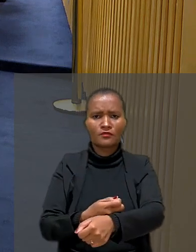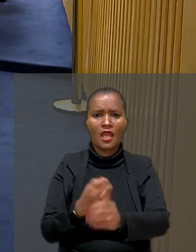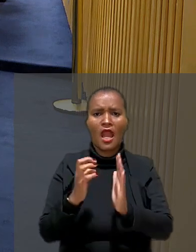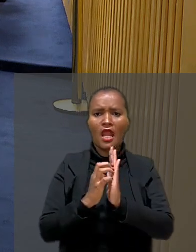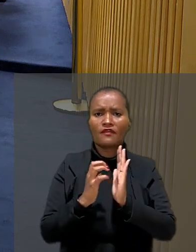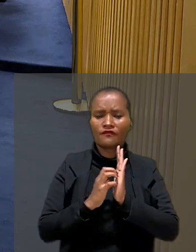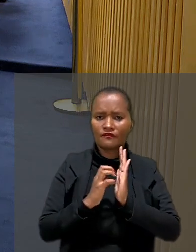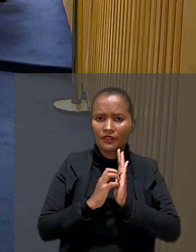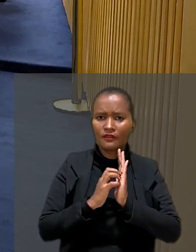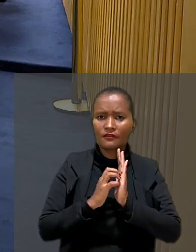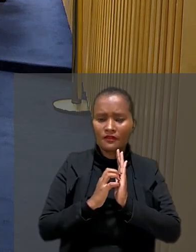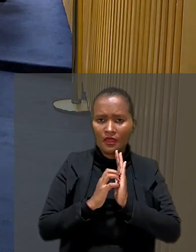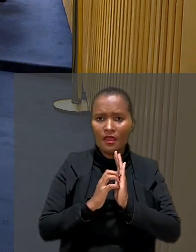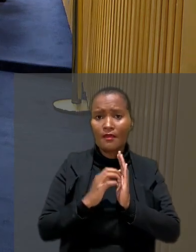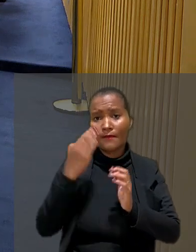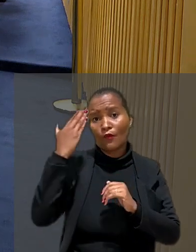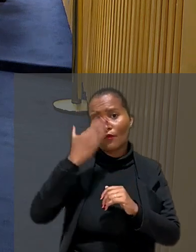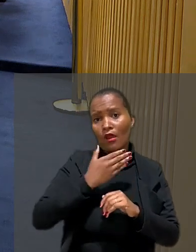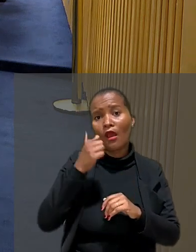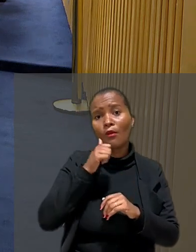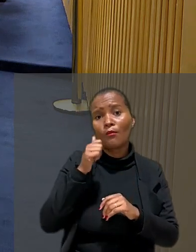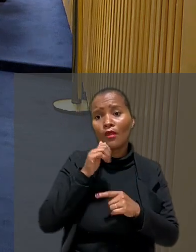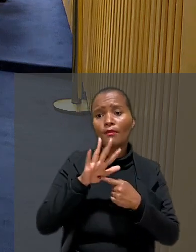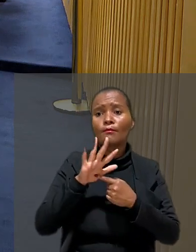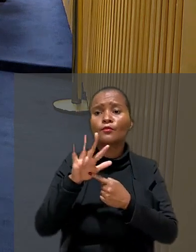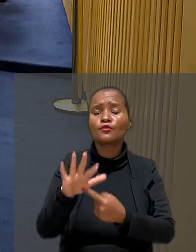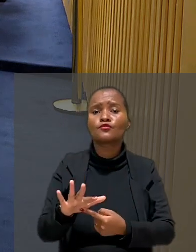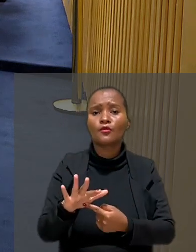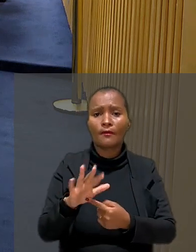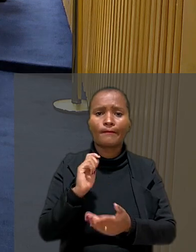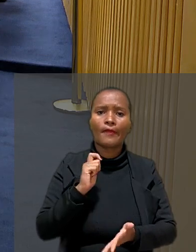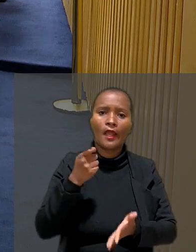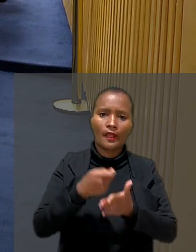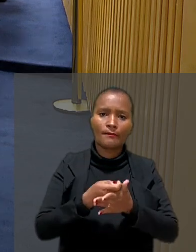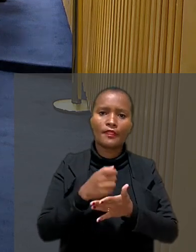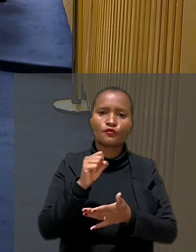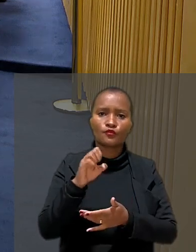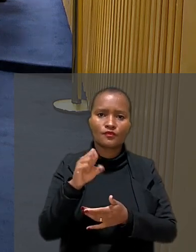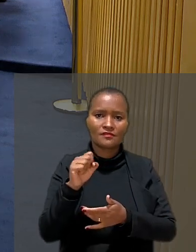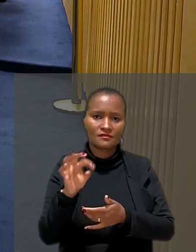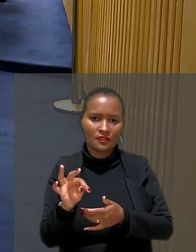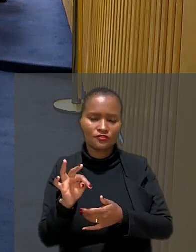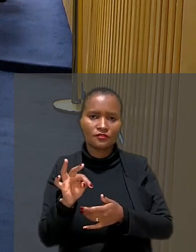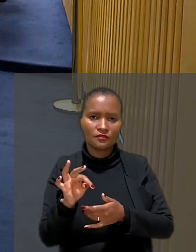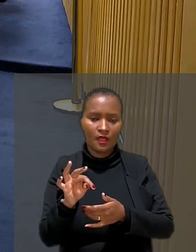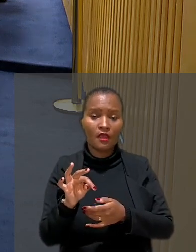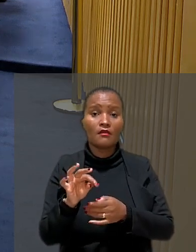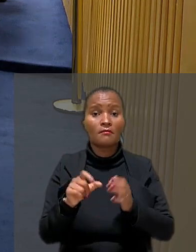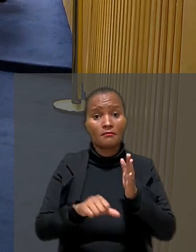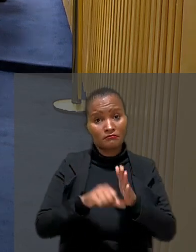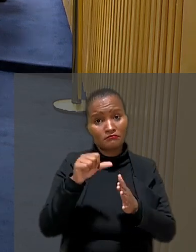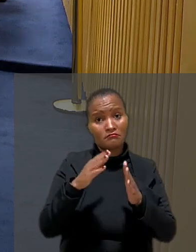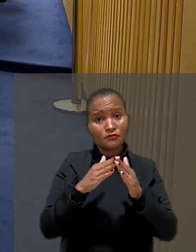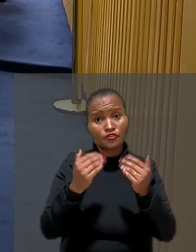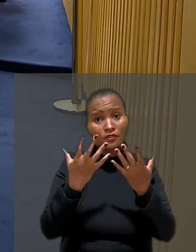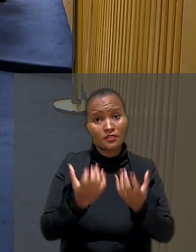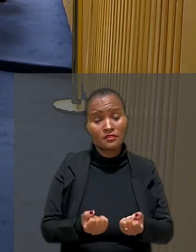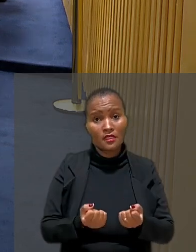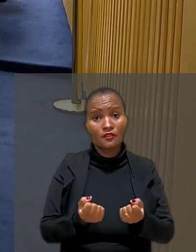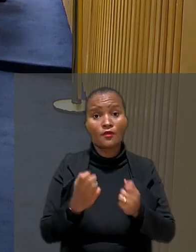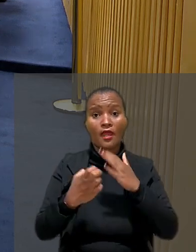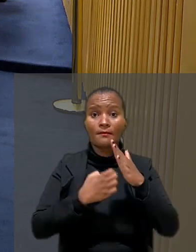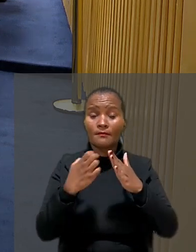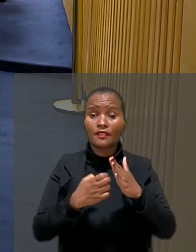Para comprovar essa exigência, a camareira apresentou os recibos de pagamento dos testes. Em primeiro grau, o pedido de reparação foi